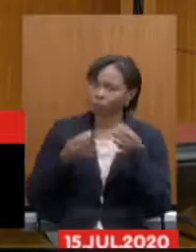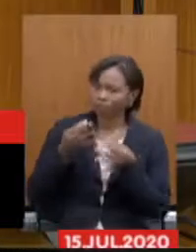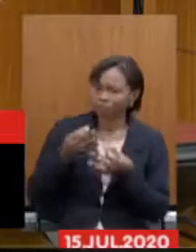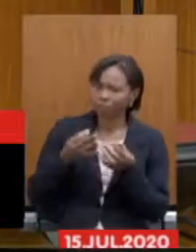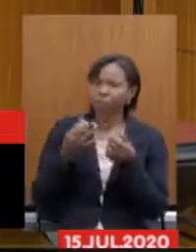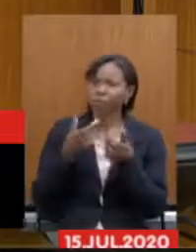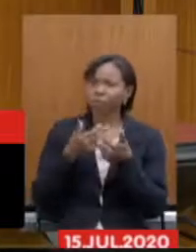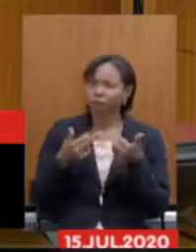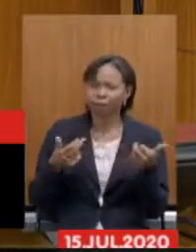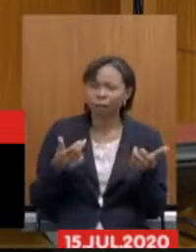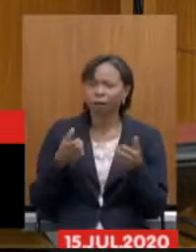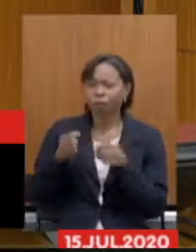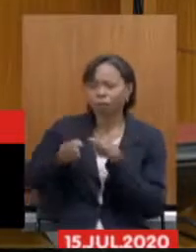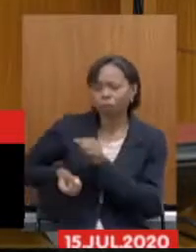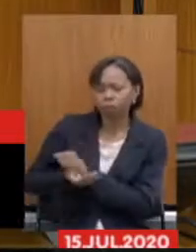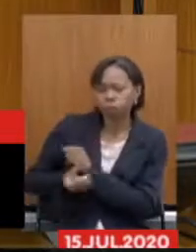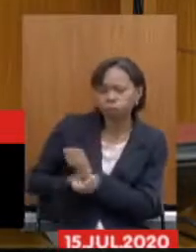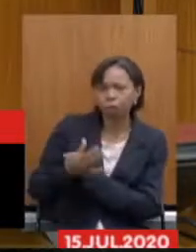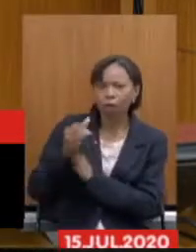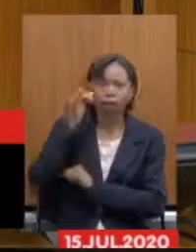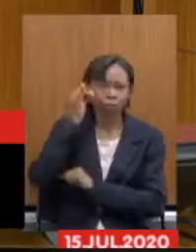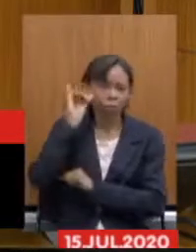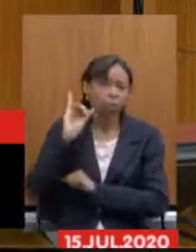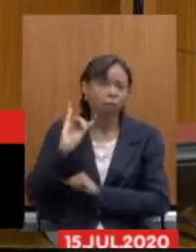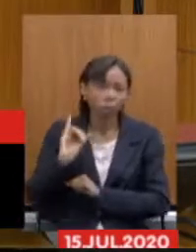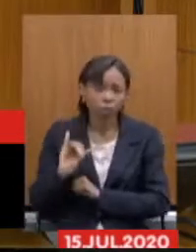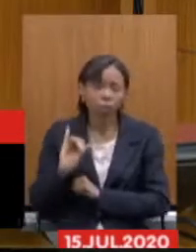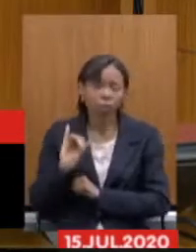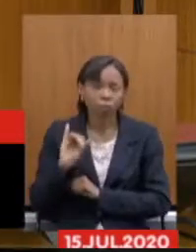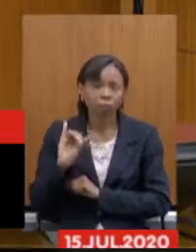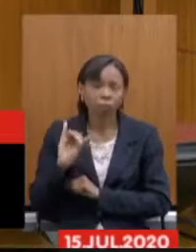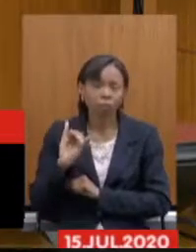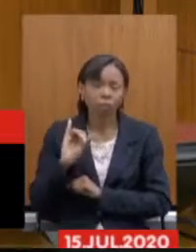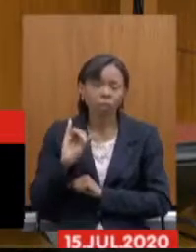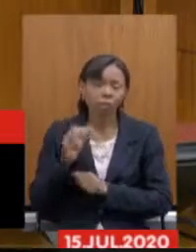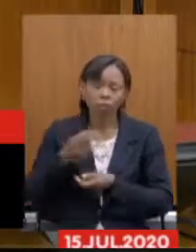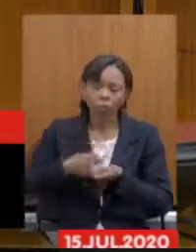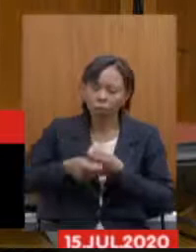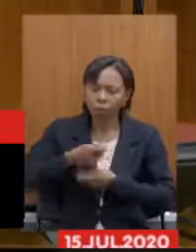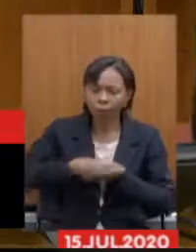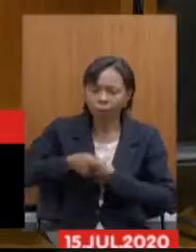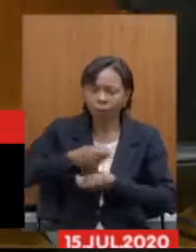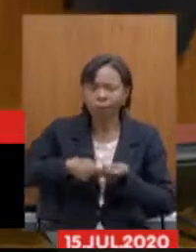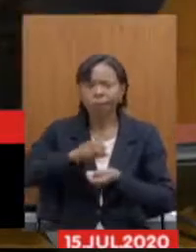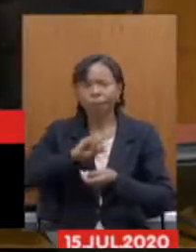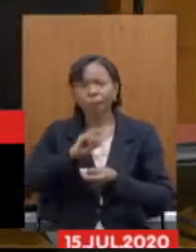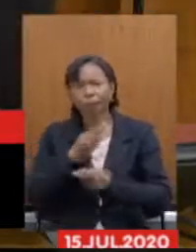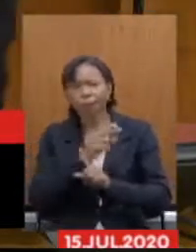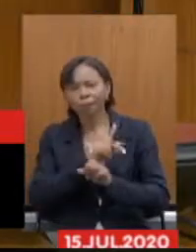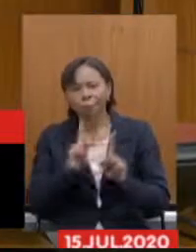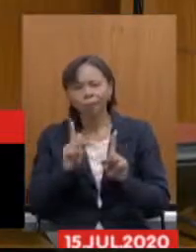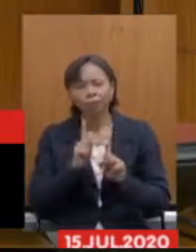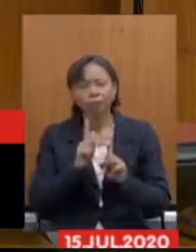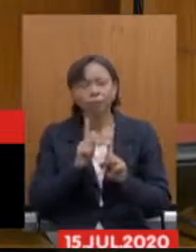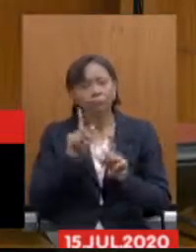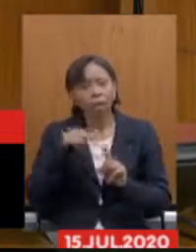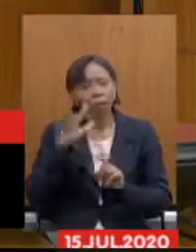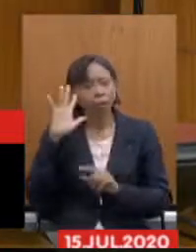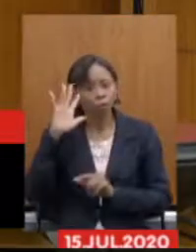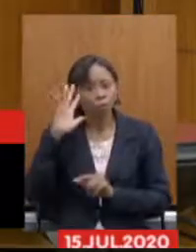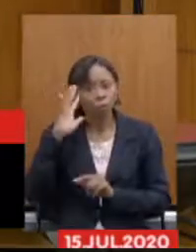ilícito de Estado, qualquer discussão de âmbito administrativo, de âmbito previdenciário, e foi uma solução